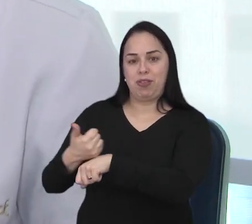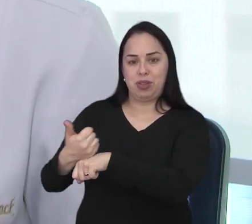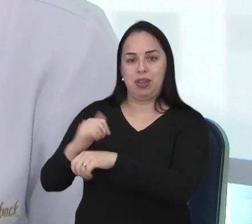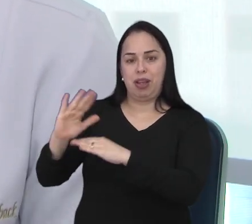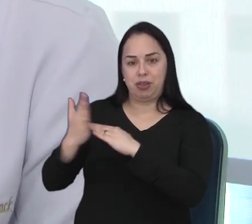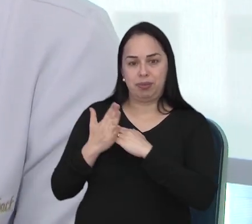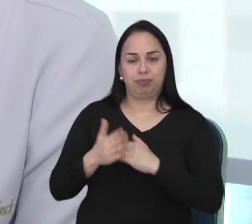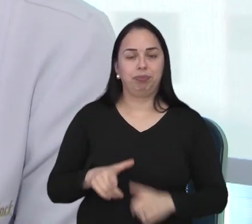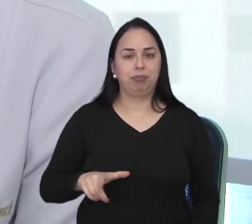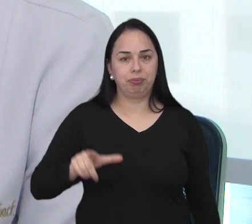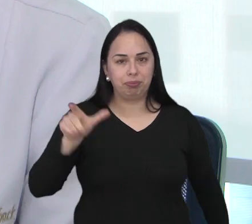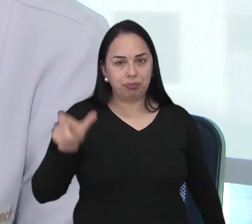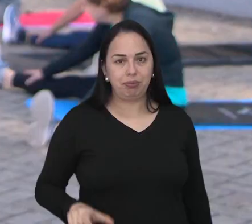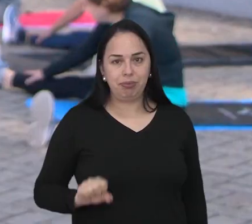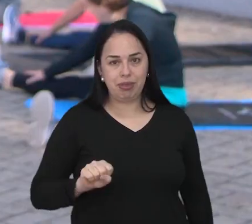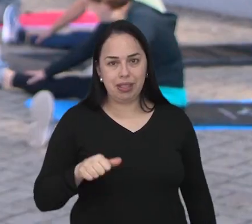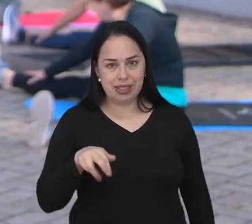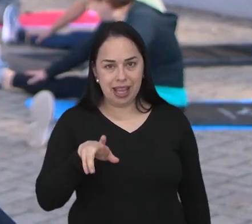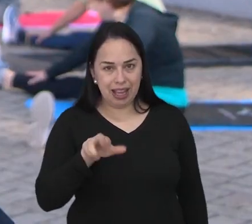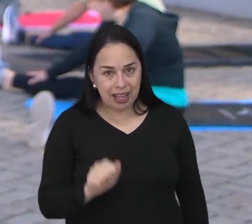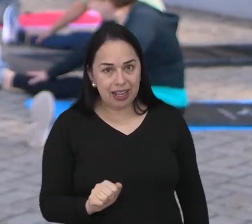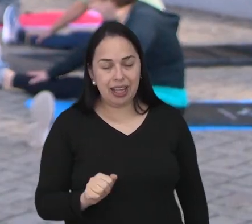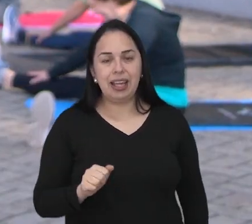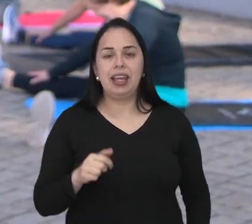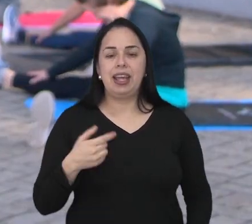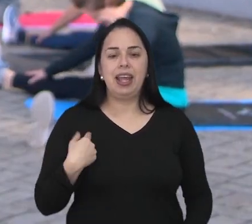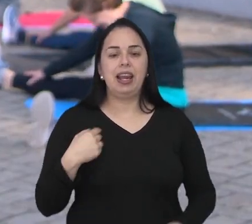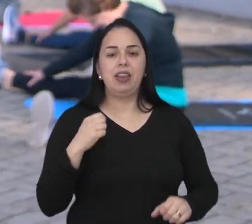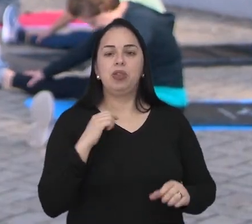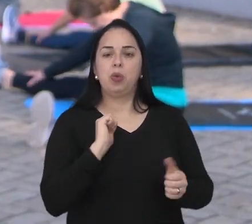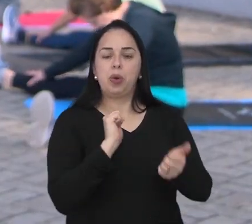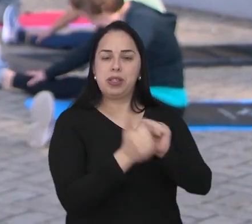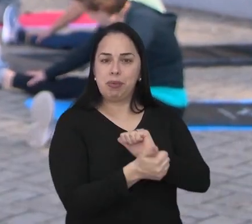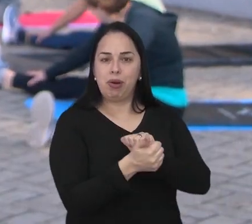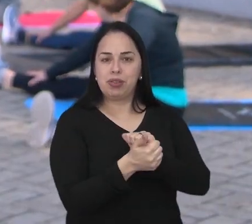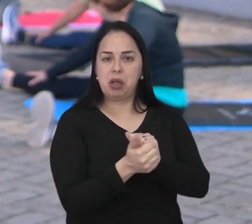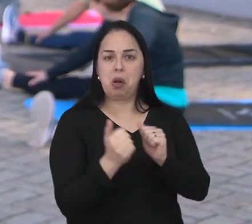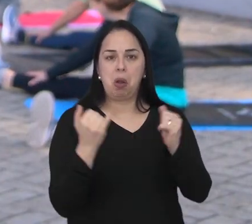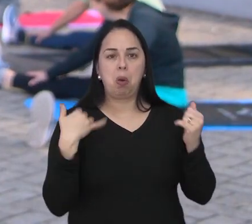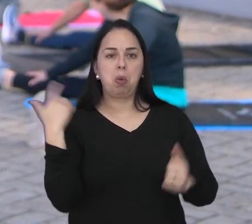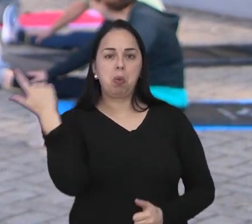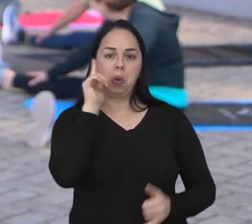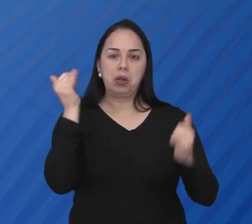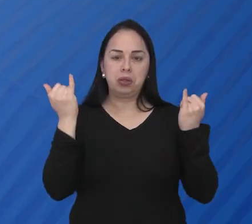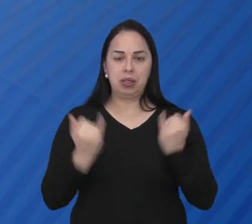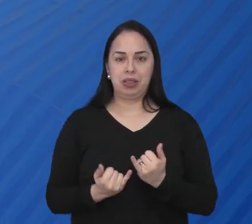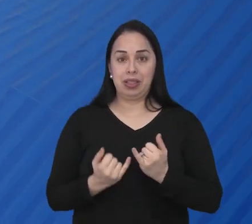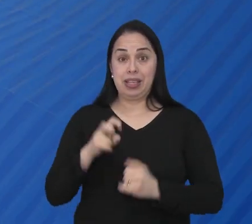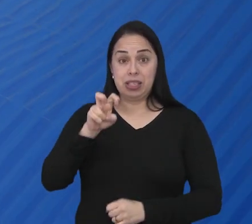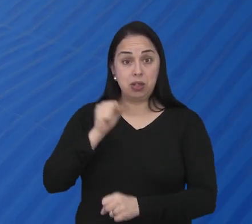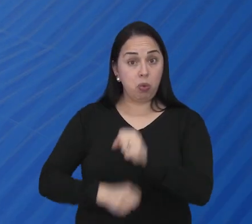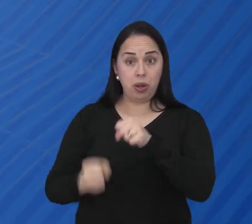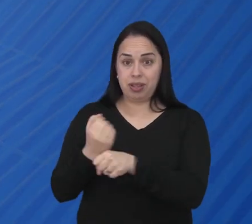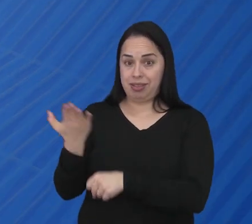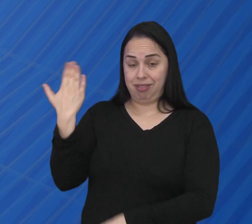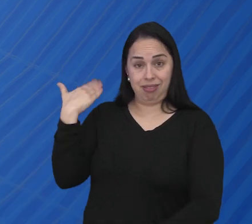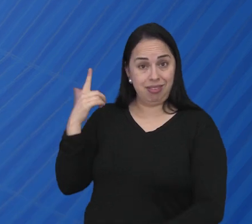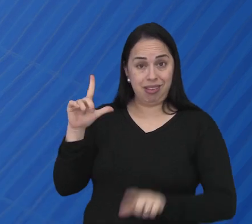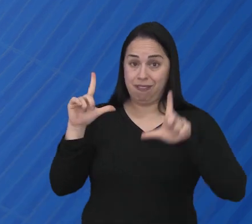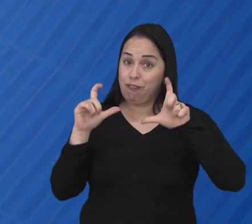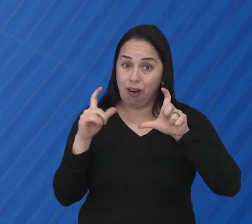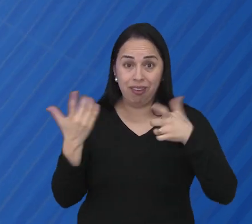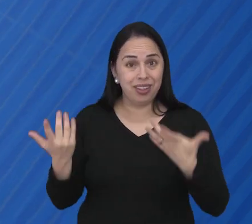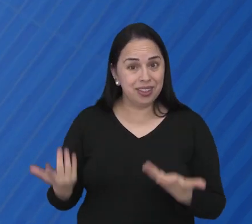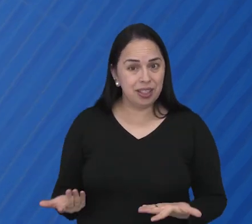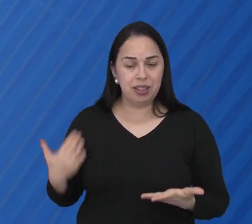profissional de saúde ajudando também. A Sara encontrou no esporte uma vida mais saudável. As fotos são lembranças